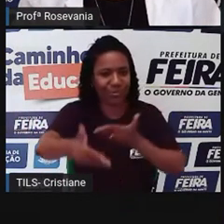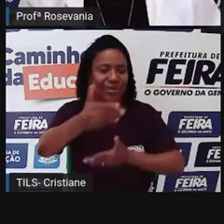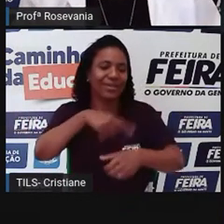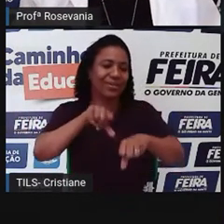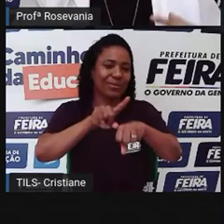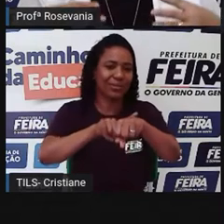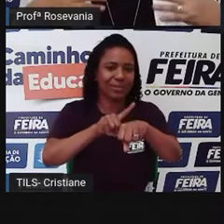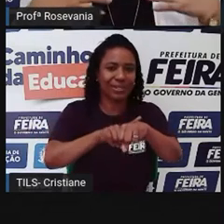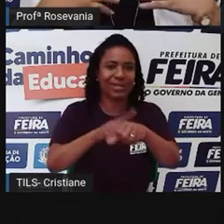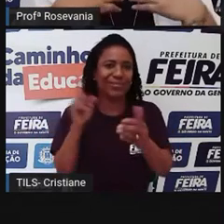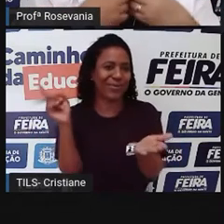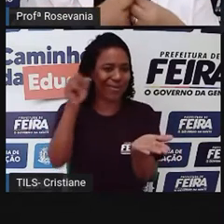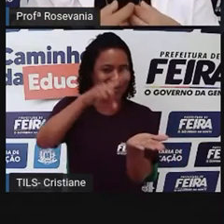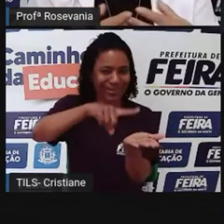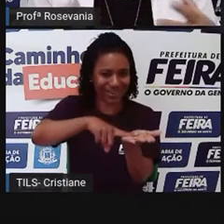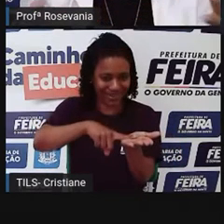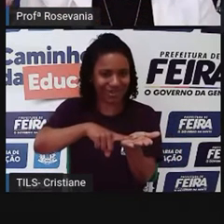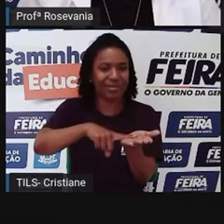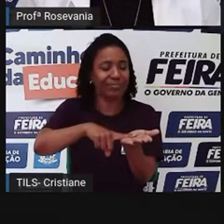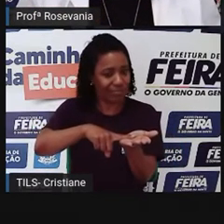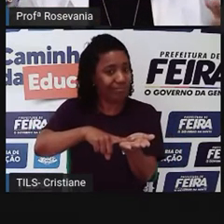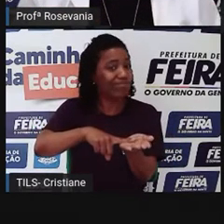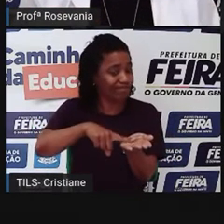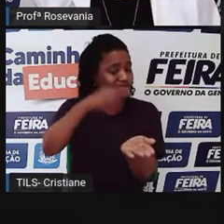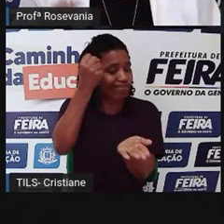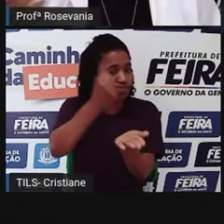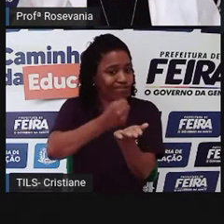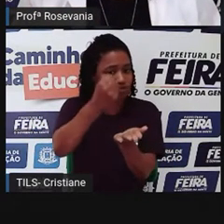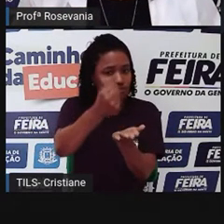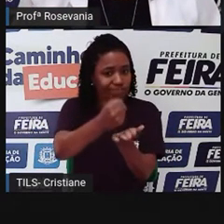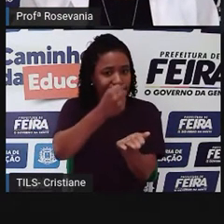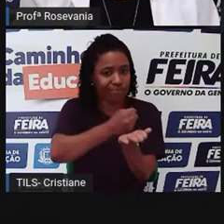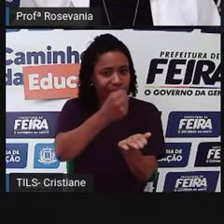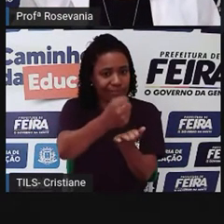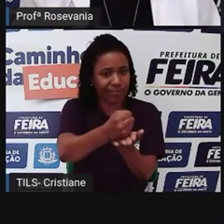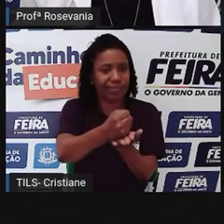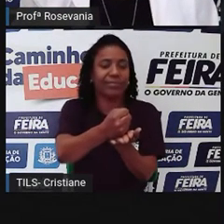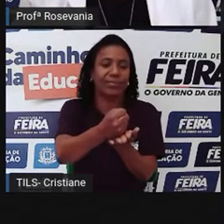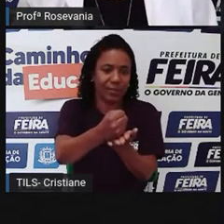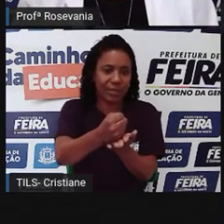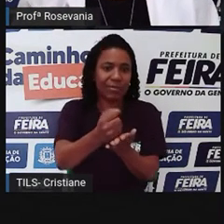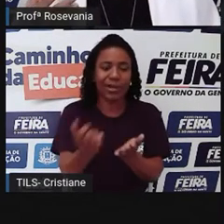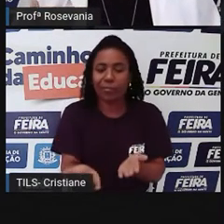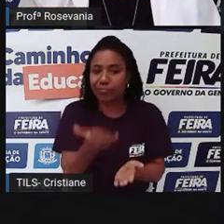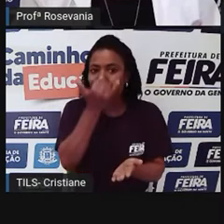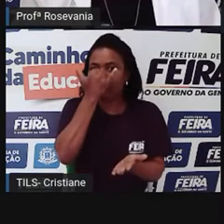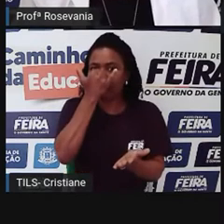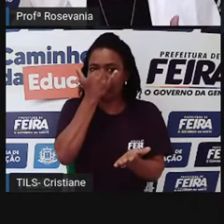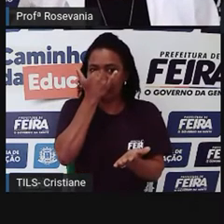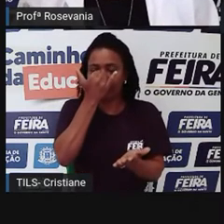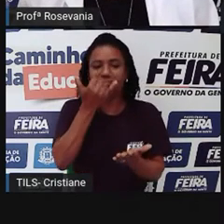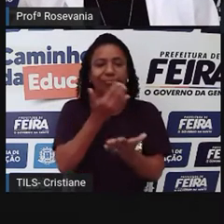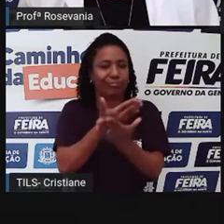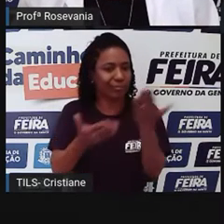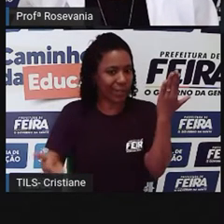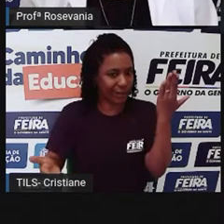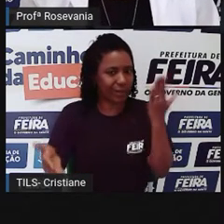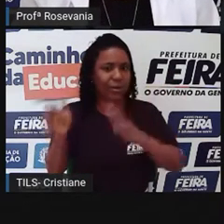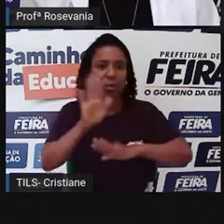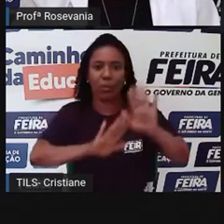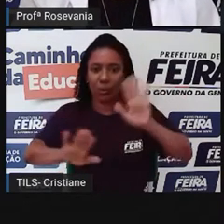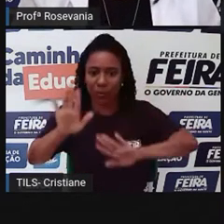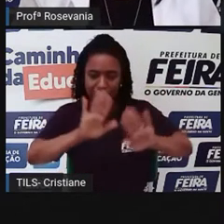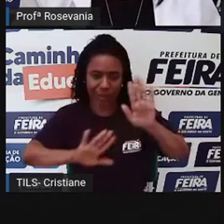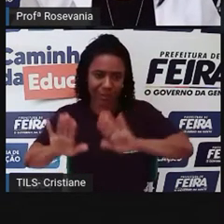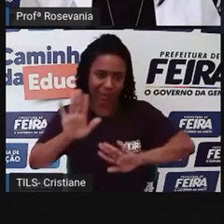contrato, tem que ter todo um cuidado pra não ter, né, nenhum tipo de prejuízo ou de fazer alguma transação que